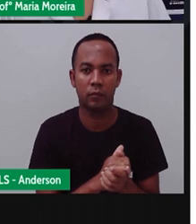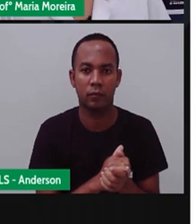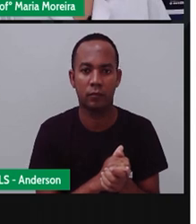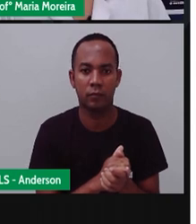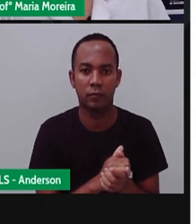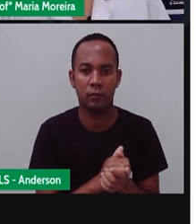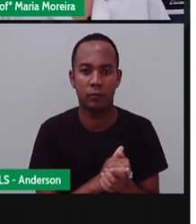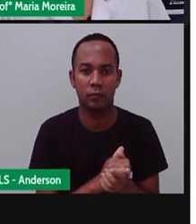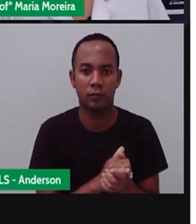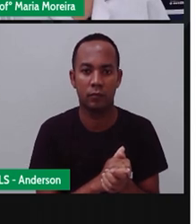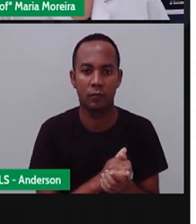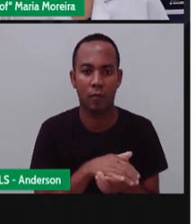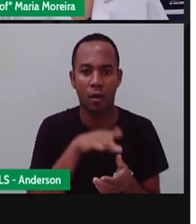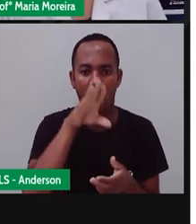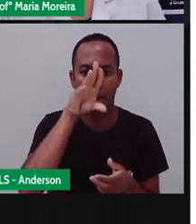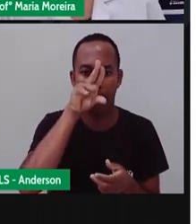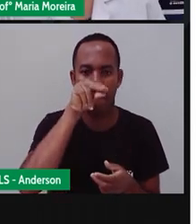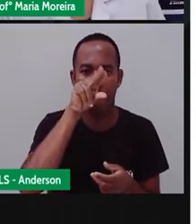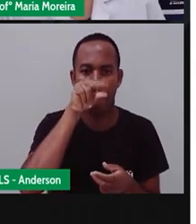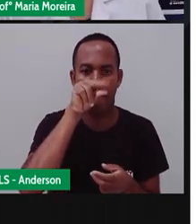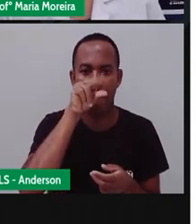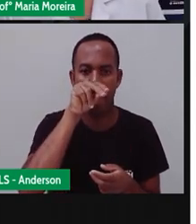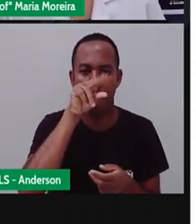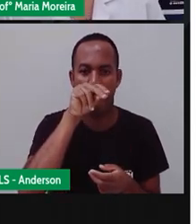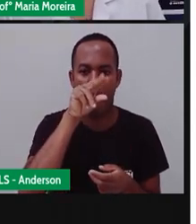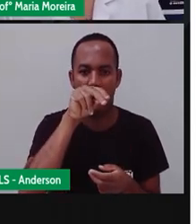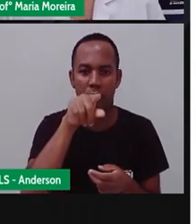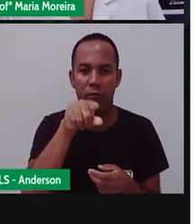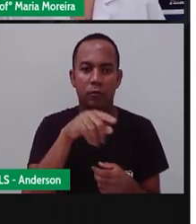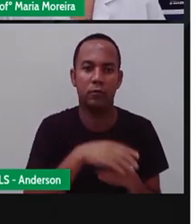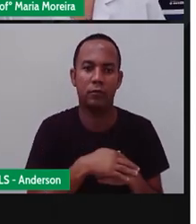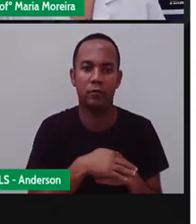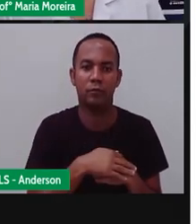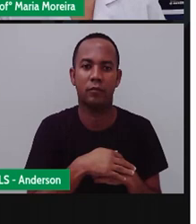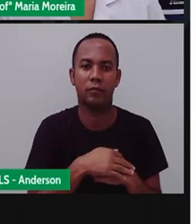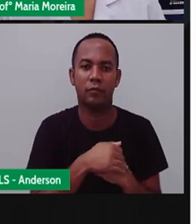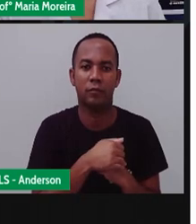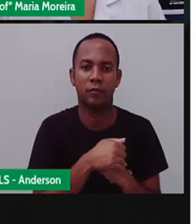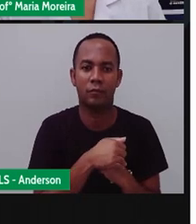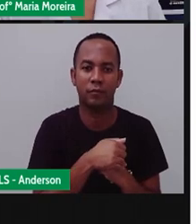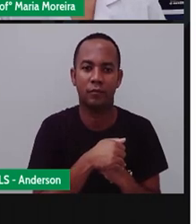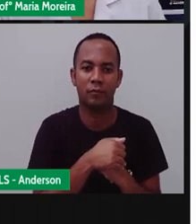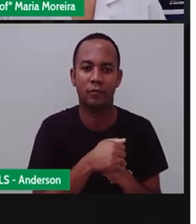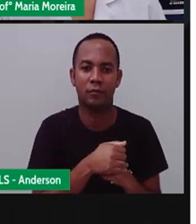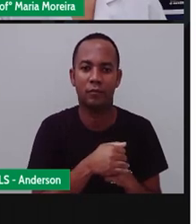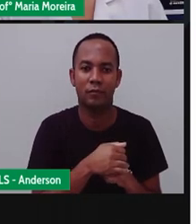Que tem aqueles paisinhos lindos, eles... Tomei várias carreirinhas deles já, roubaram minhas comidas.